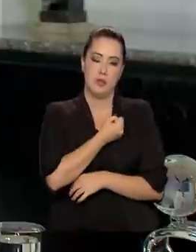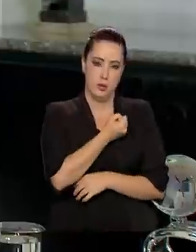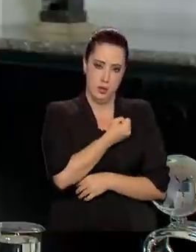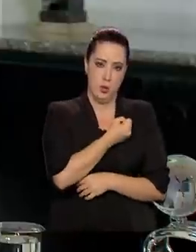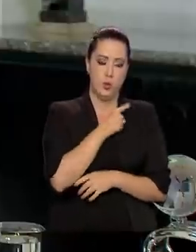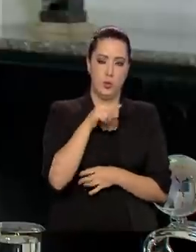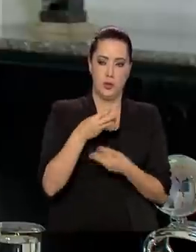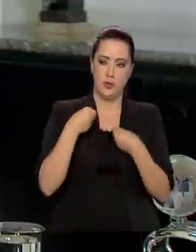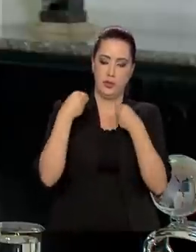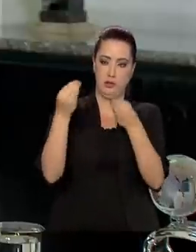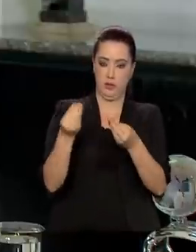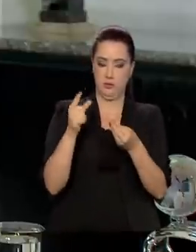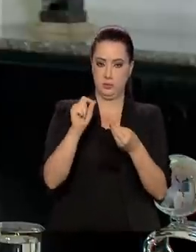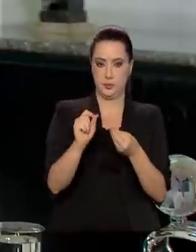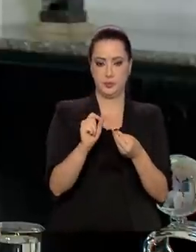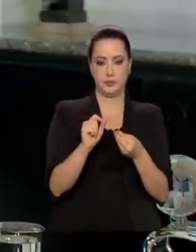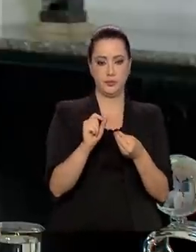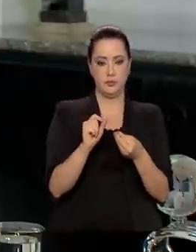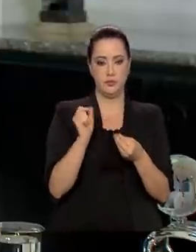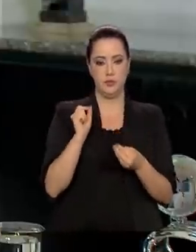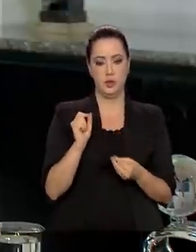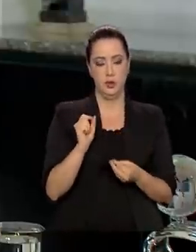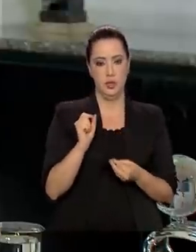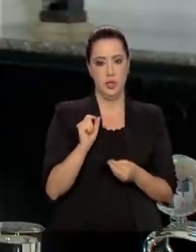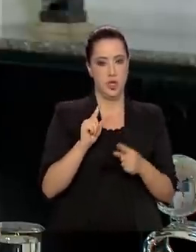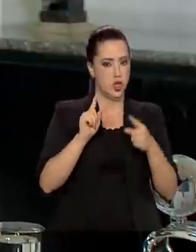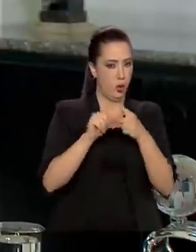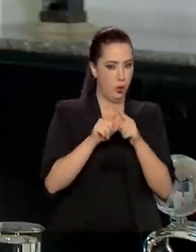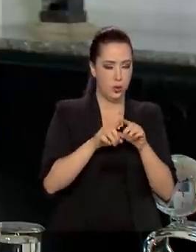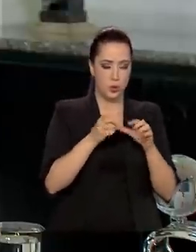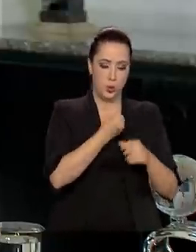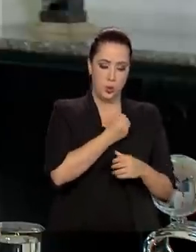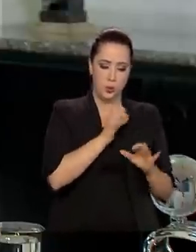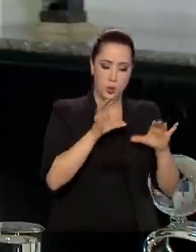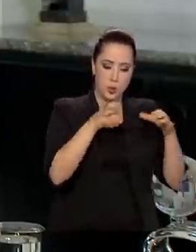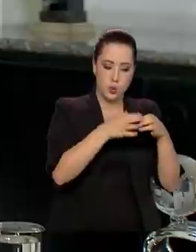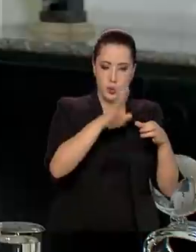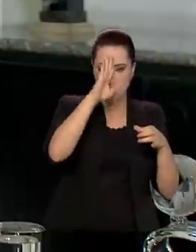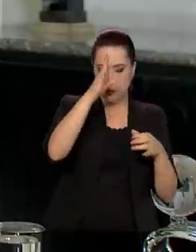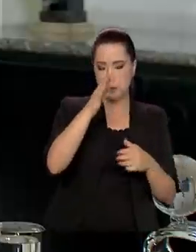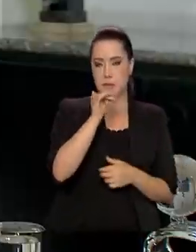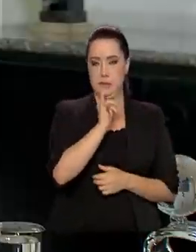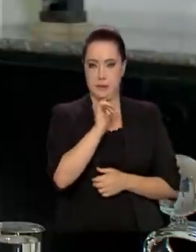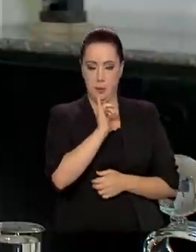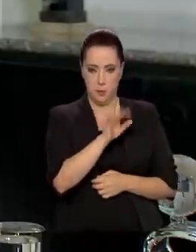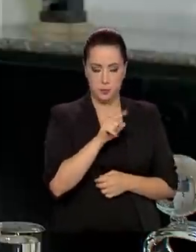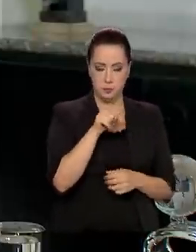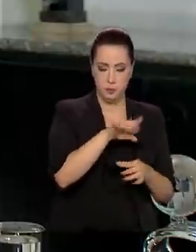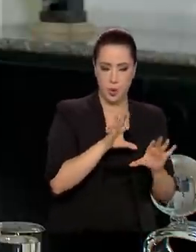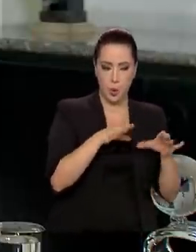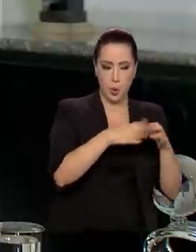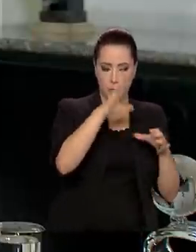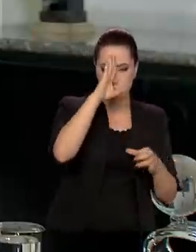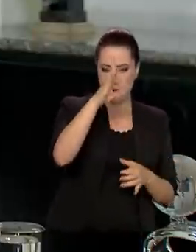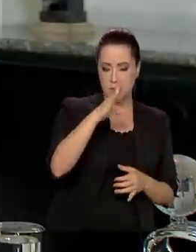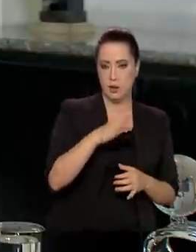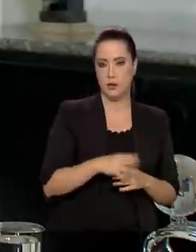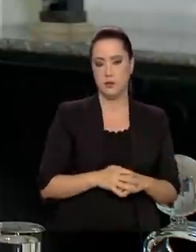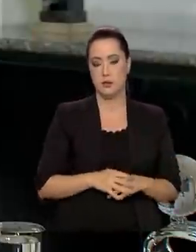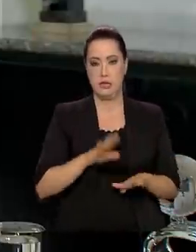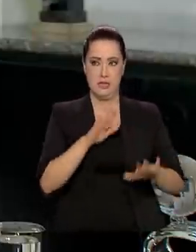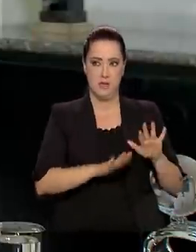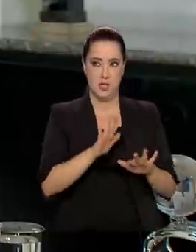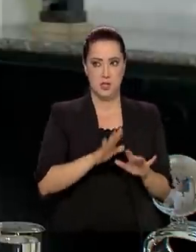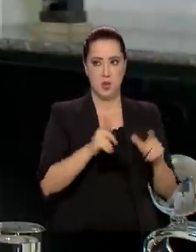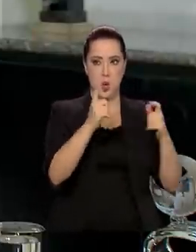dividido, considerando-se ali os grupos prioritários. Por exemplo, é claro que em alguns